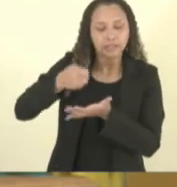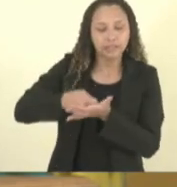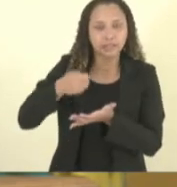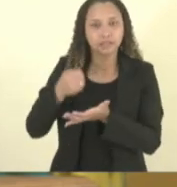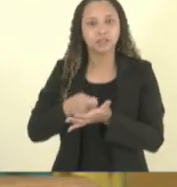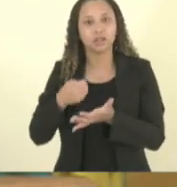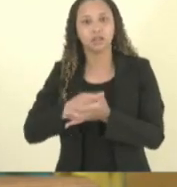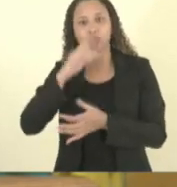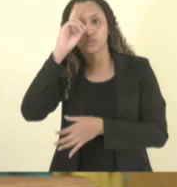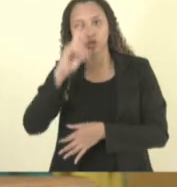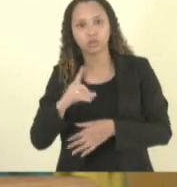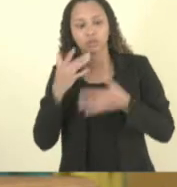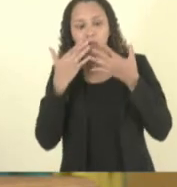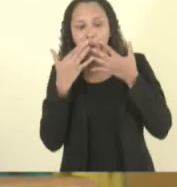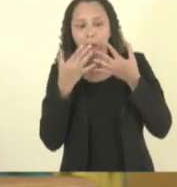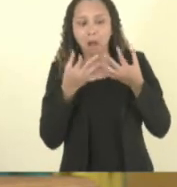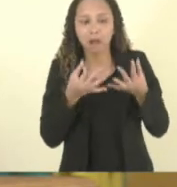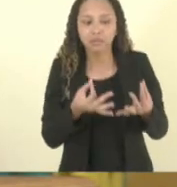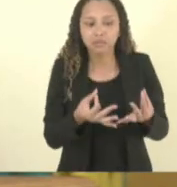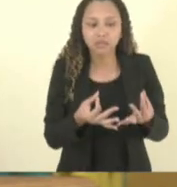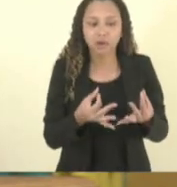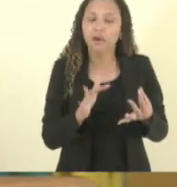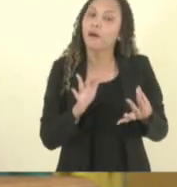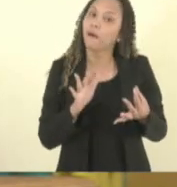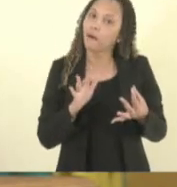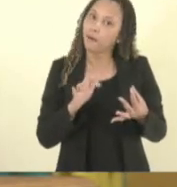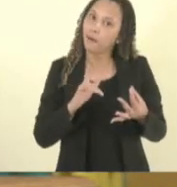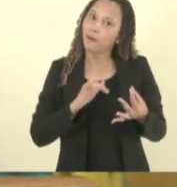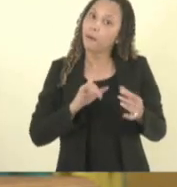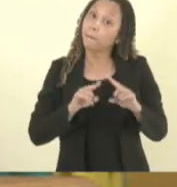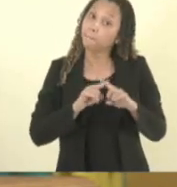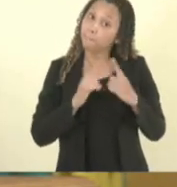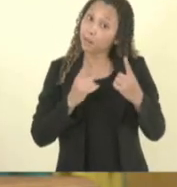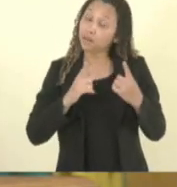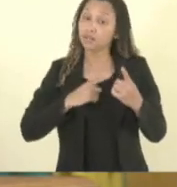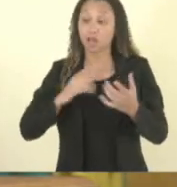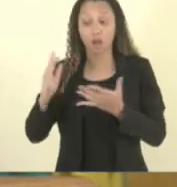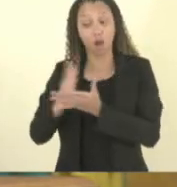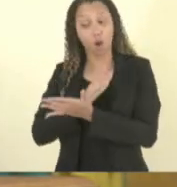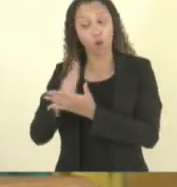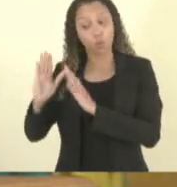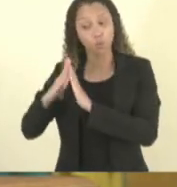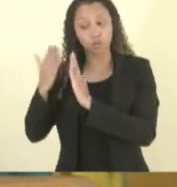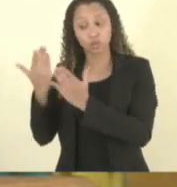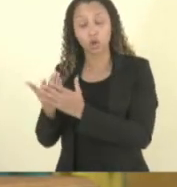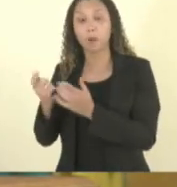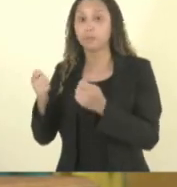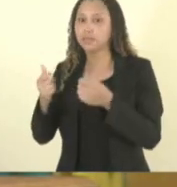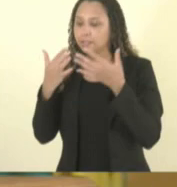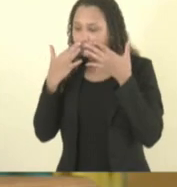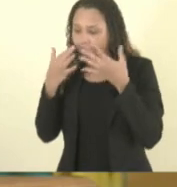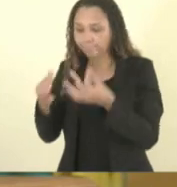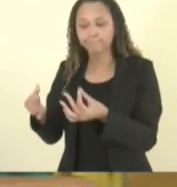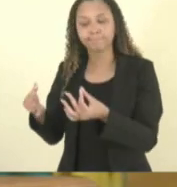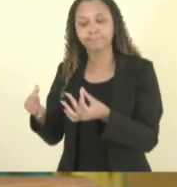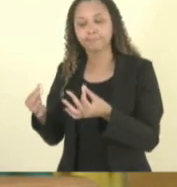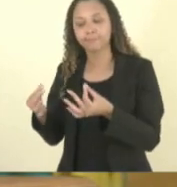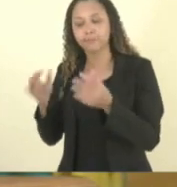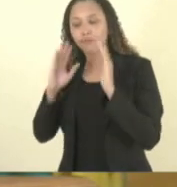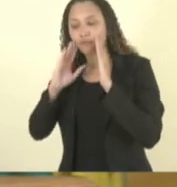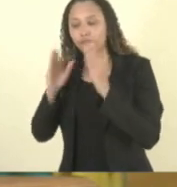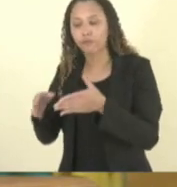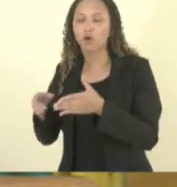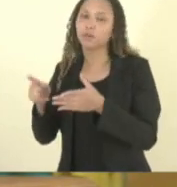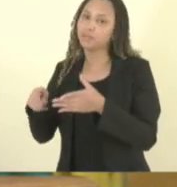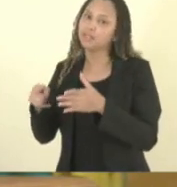está atento mas nós temos sim escolas que precisam de um olhar mais apurado nosso e que a gente